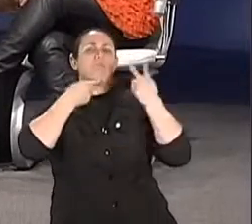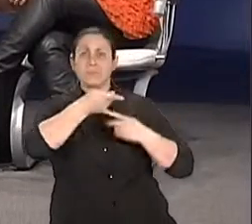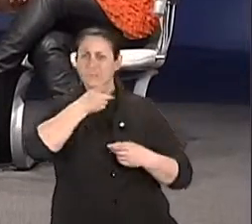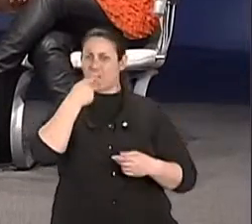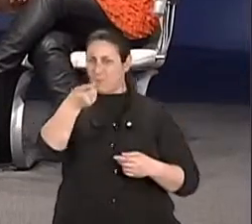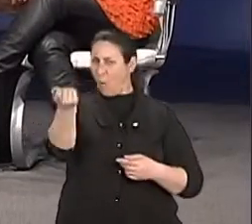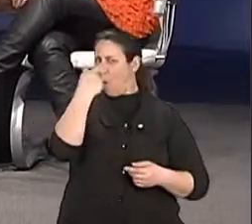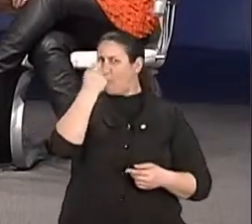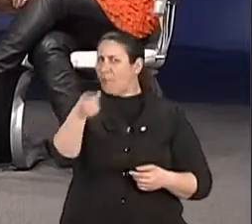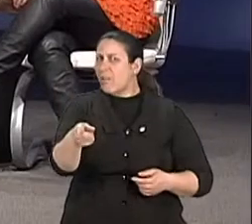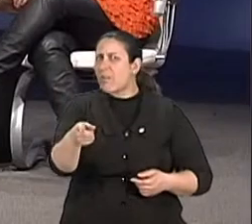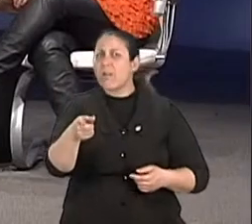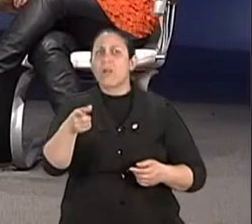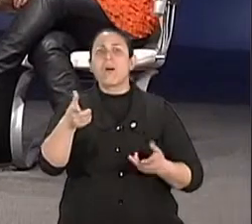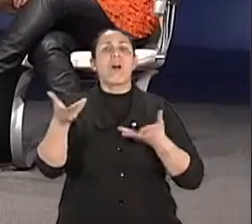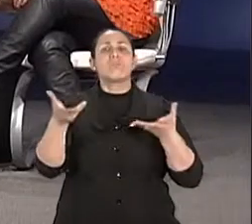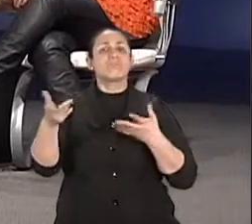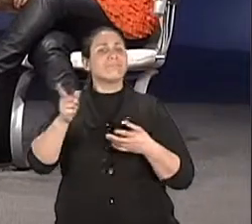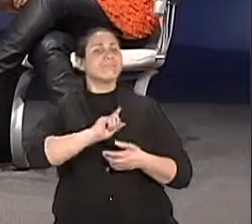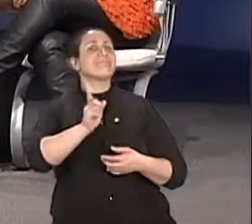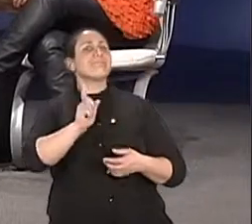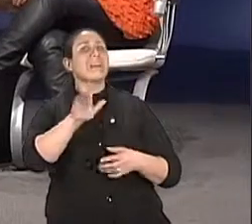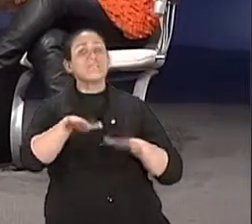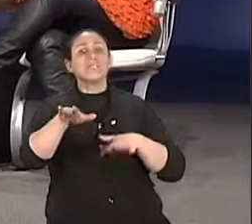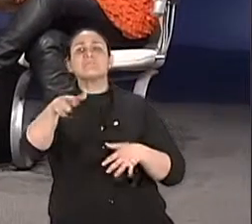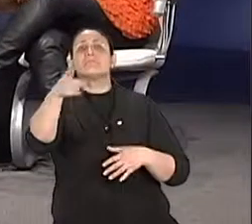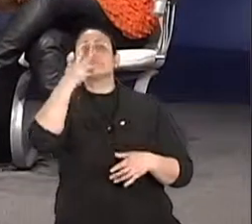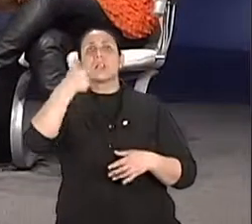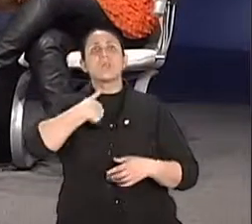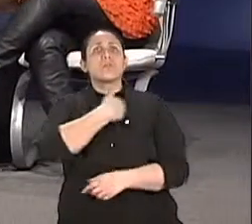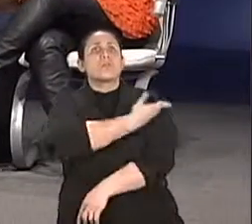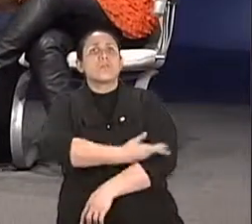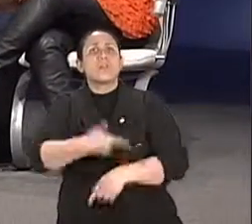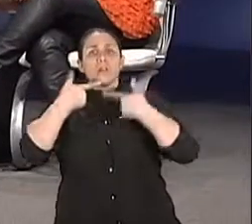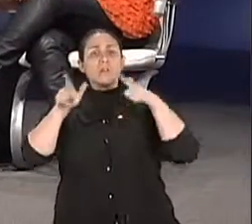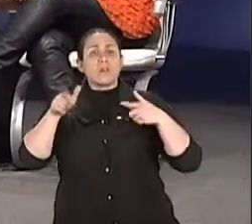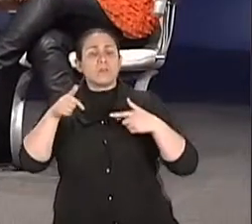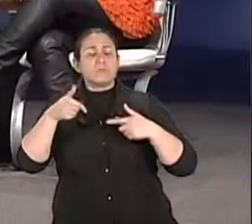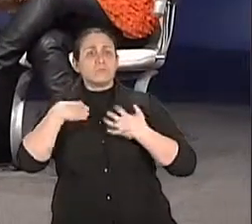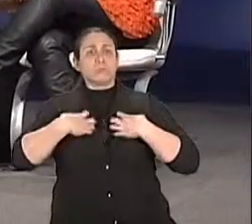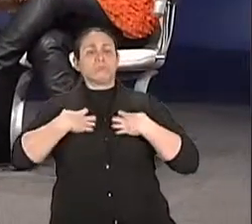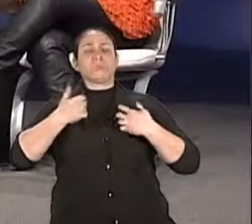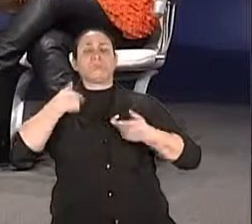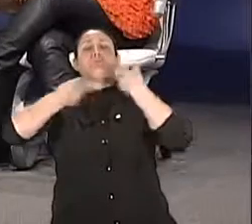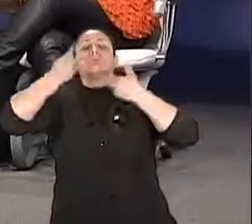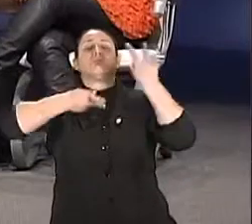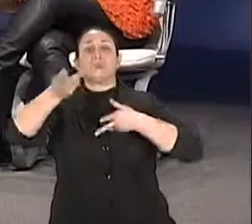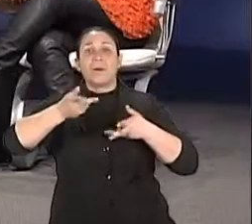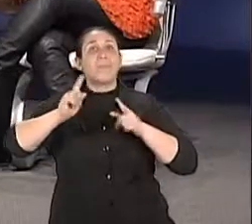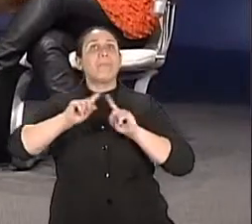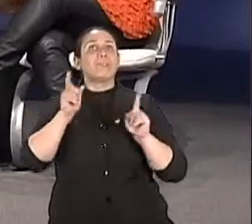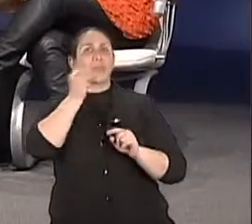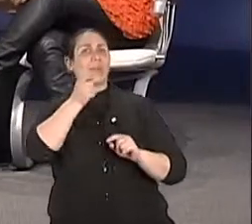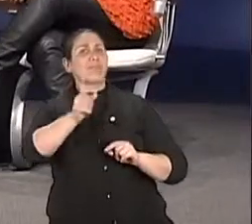isso mesmo que tu tá me passando. Falar na linguagem do eu. Do eu. Ah, ok. Eu estou sentindo. Tu pode estar me dizendo algo que não tem nada a ver com